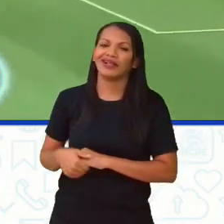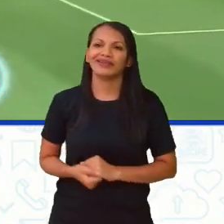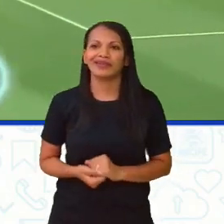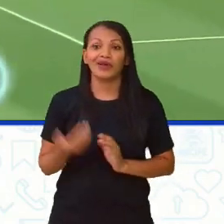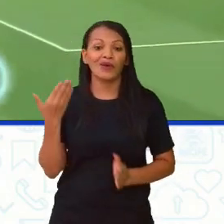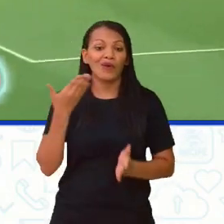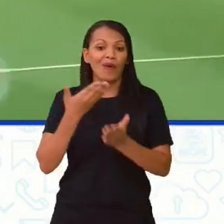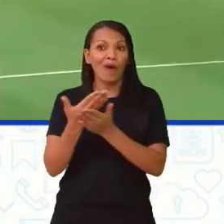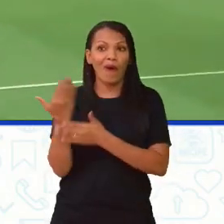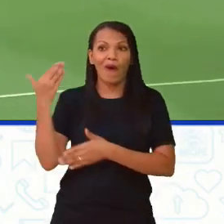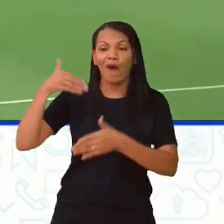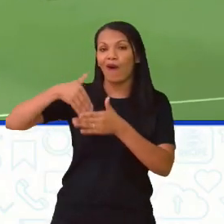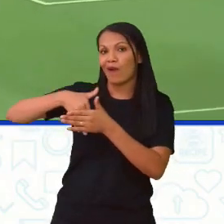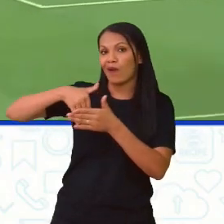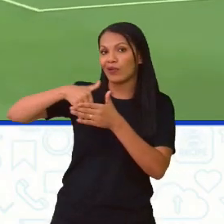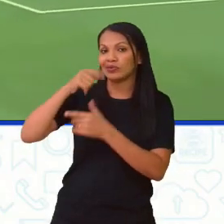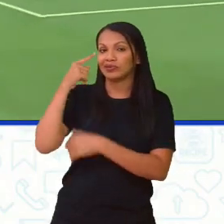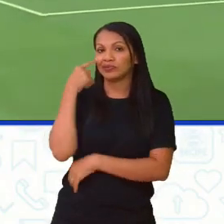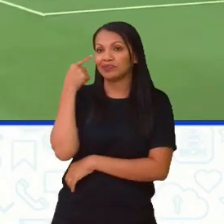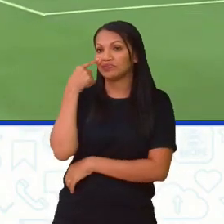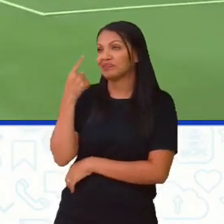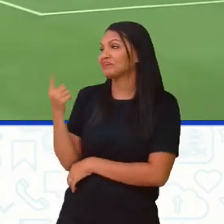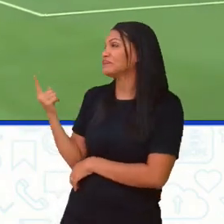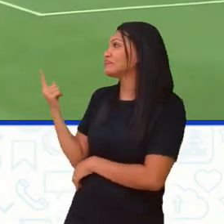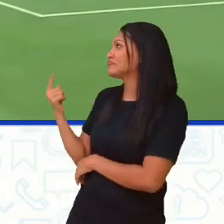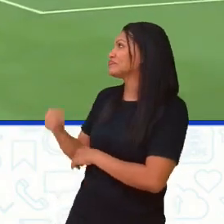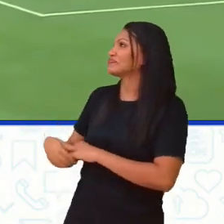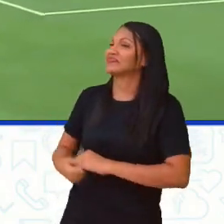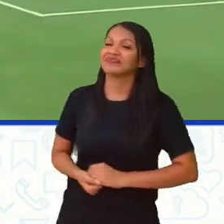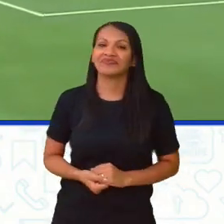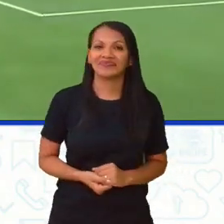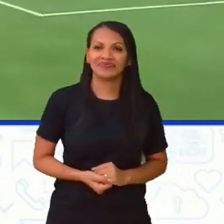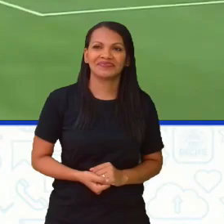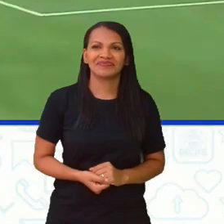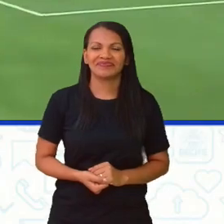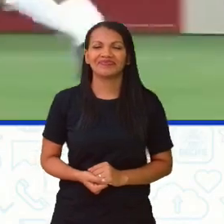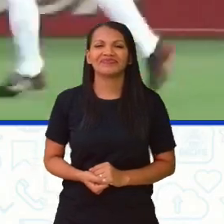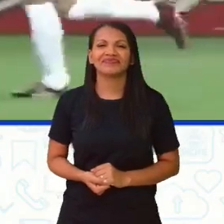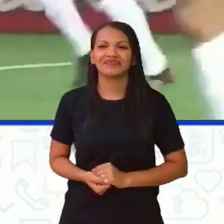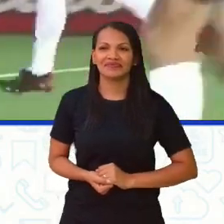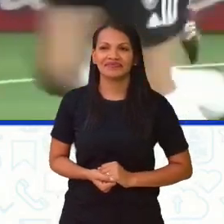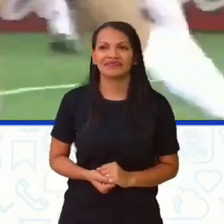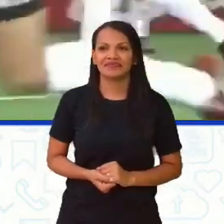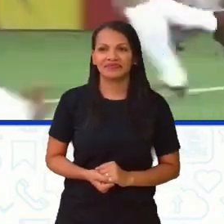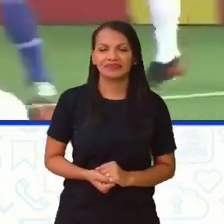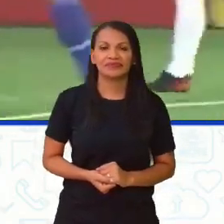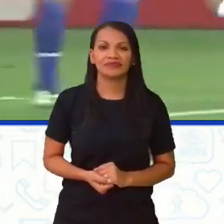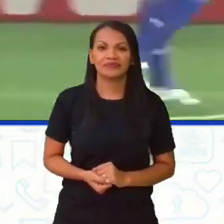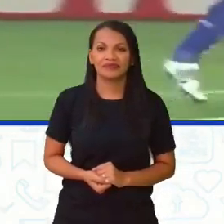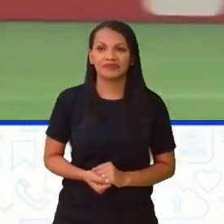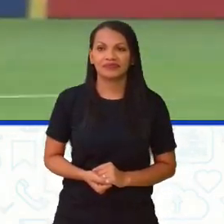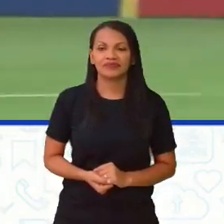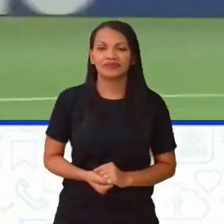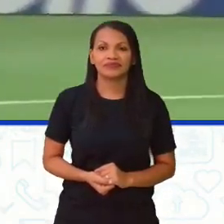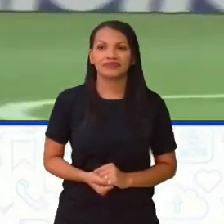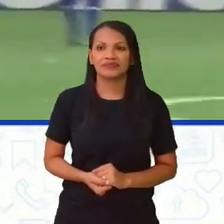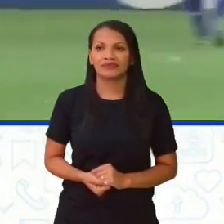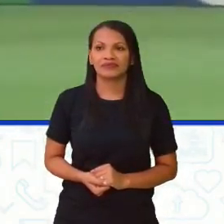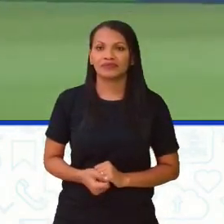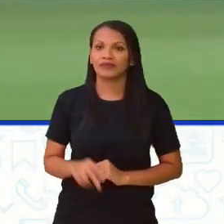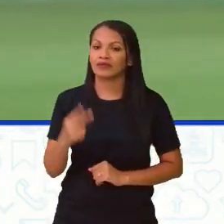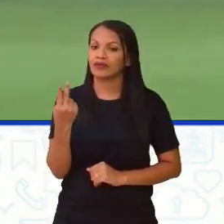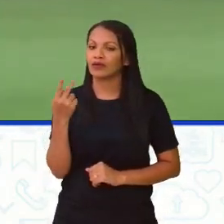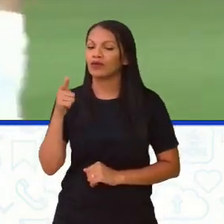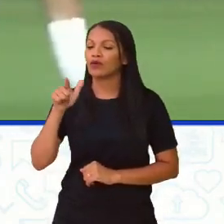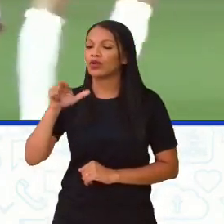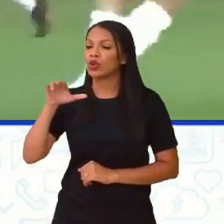Começa o jogo, Brasil vem pro ataque, olha o lançamento. E olha no lançamento, os zagueiros brasileiros saíram pro ataque. Os dois, o Lúcio